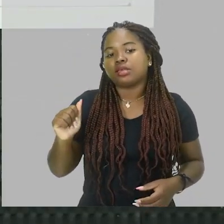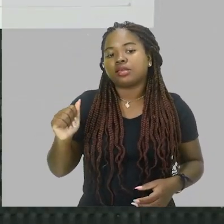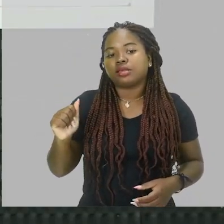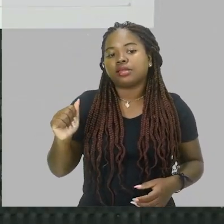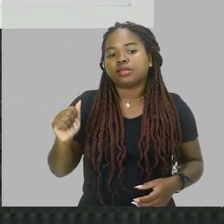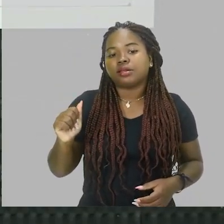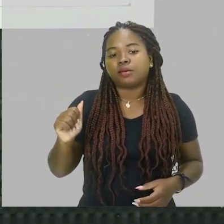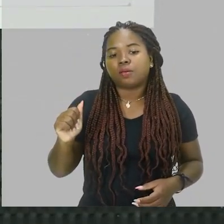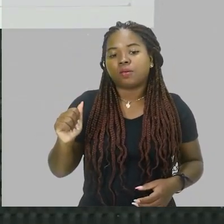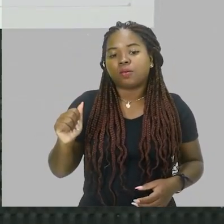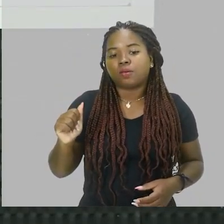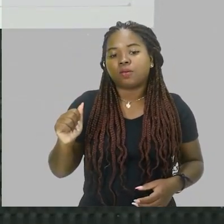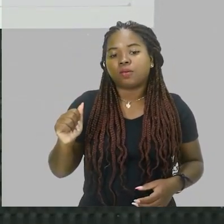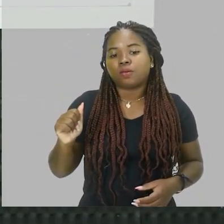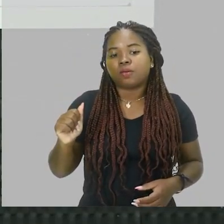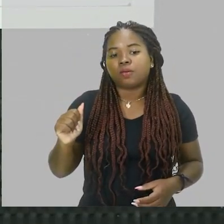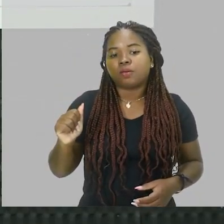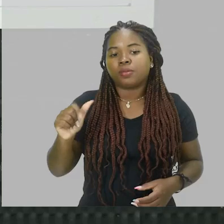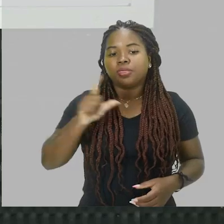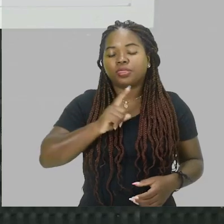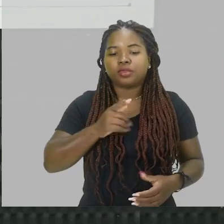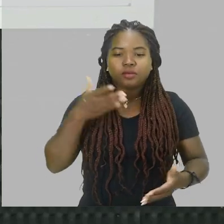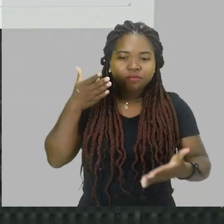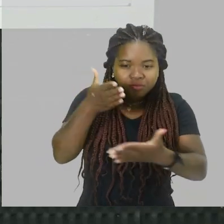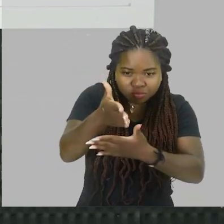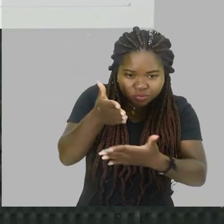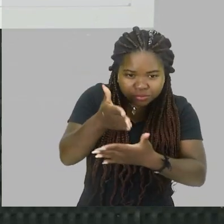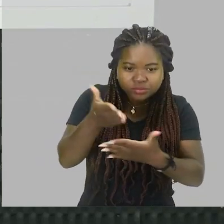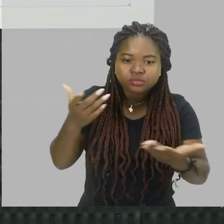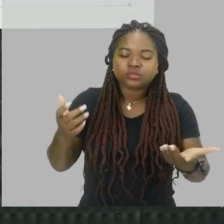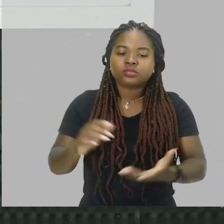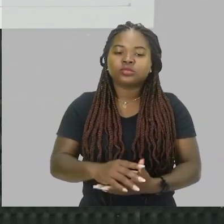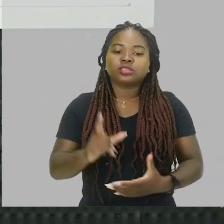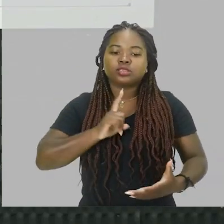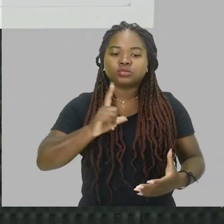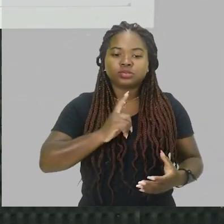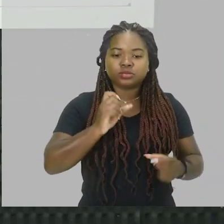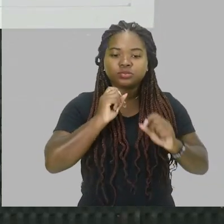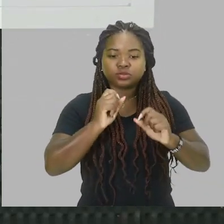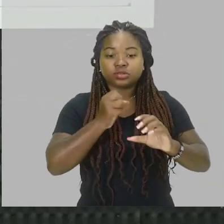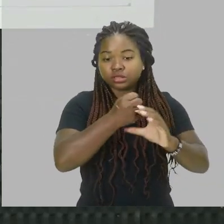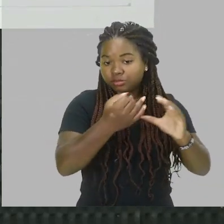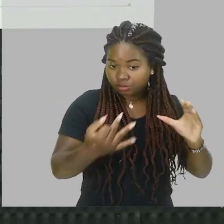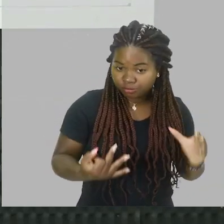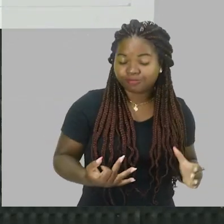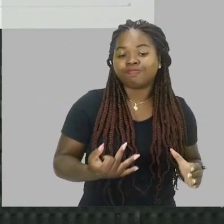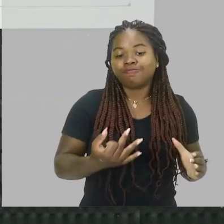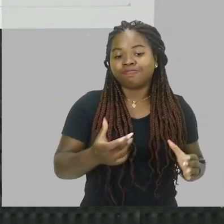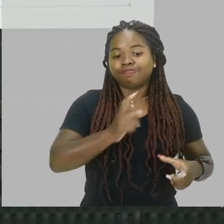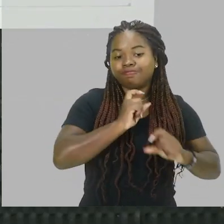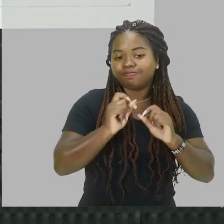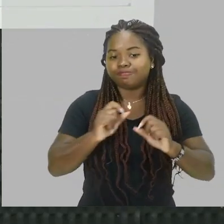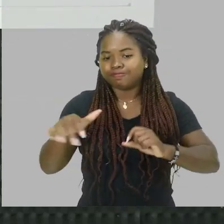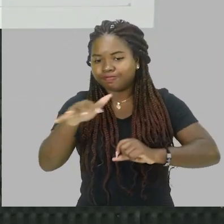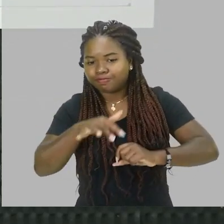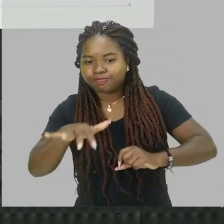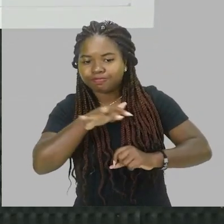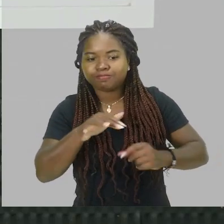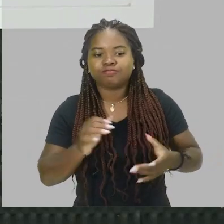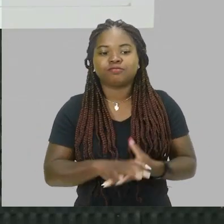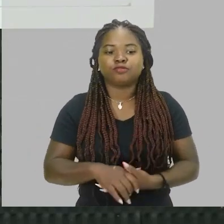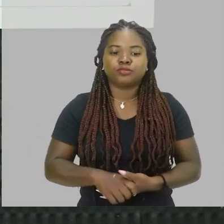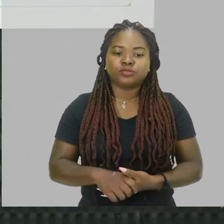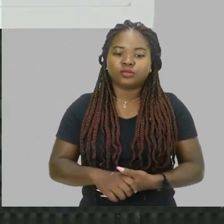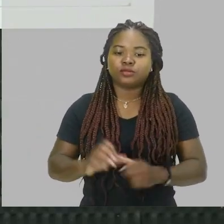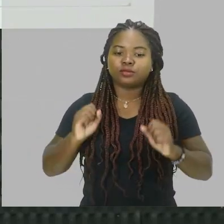a óptica geométrica, né? Eles passam em linha reta, então nós temos essa configuração que vai nos dar aí essas áreas, dentro dessas áreas que são propícias